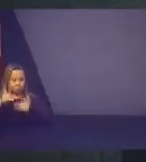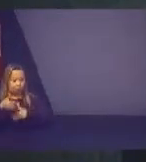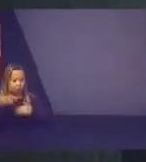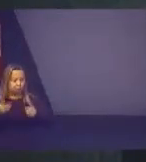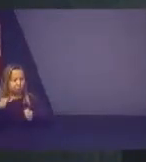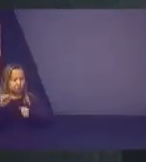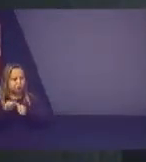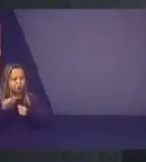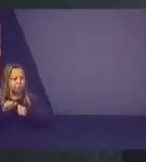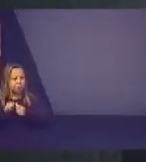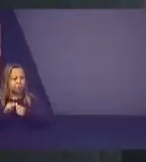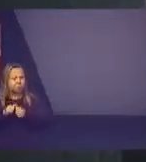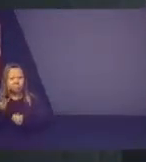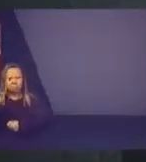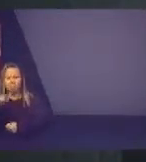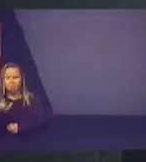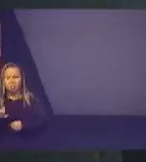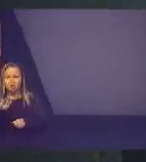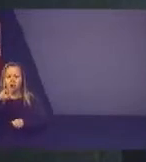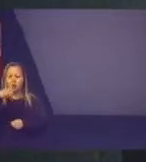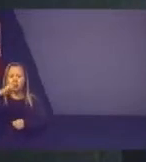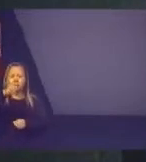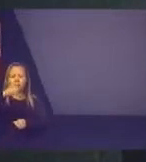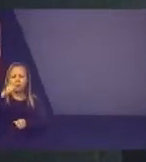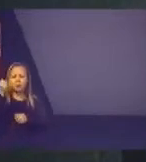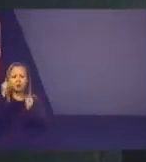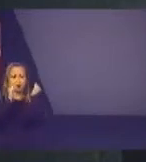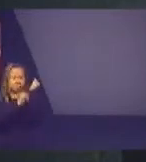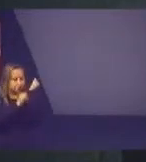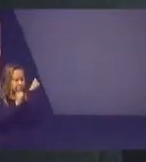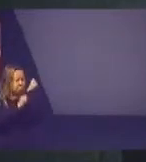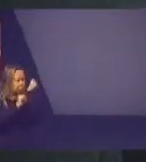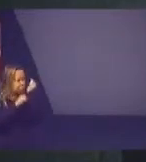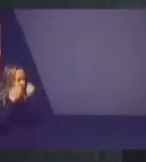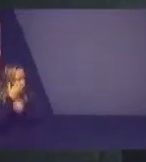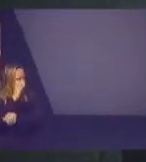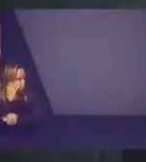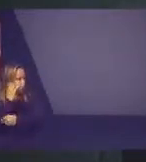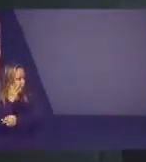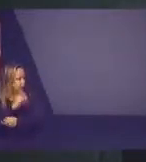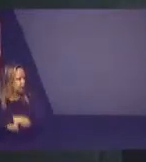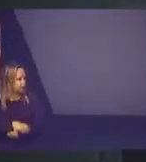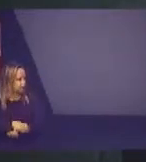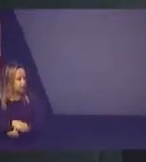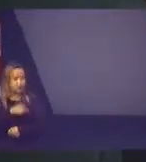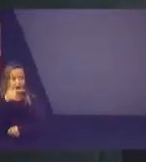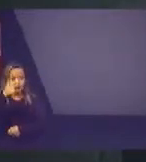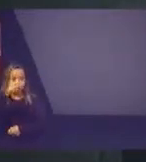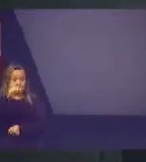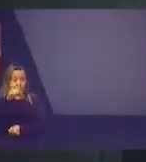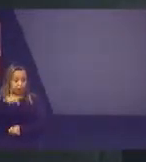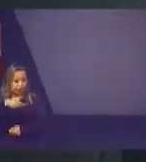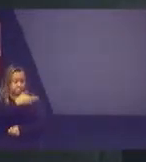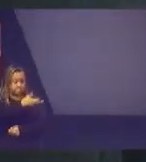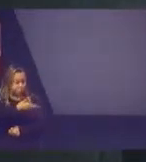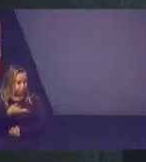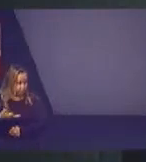reaproveitamento de madeiras A Kathleen estava falando a respeito disso Os 17 estão aqui